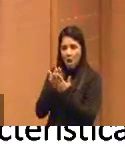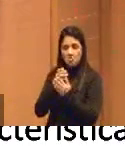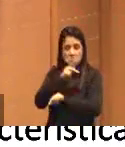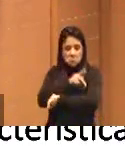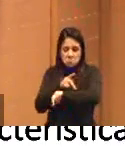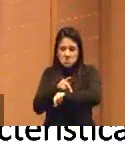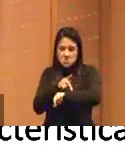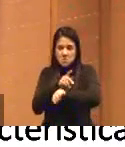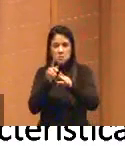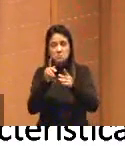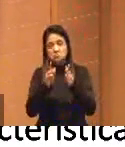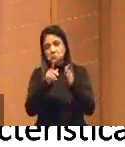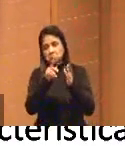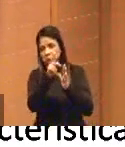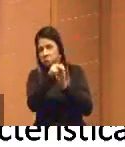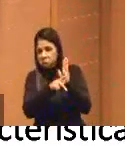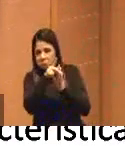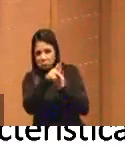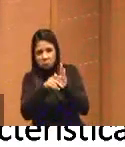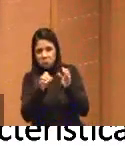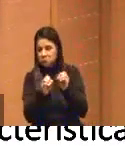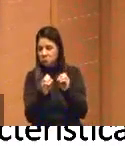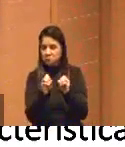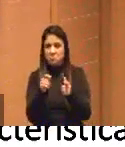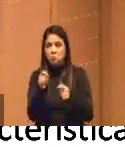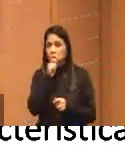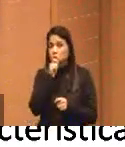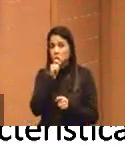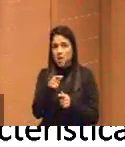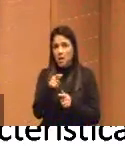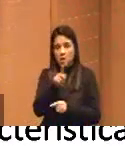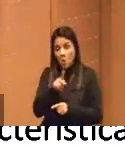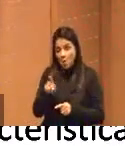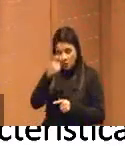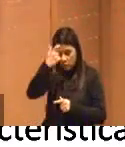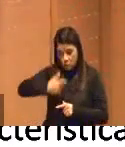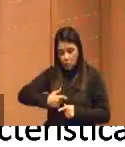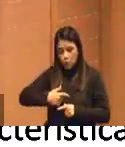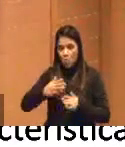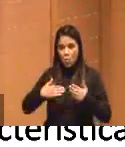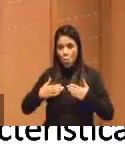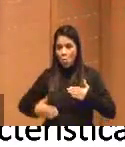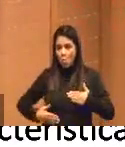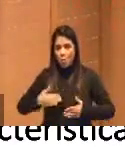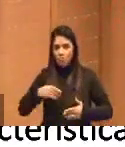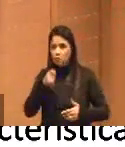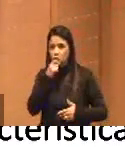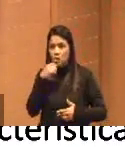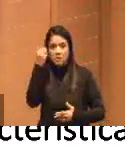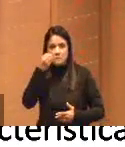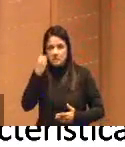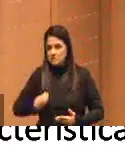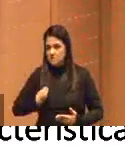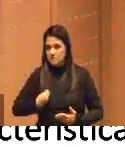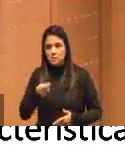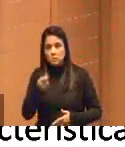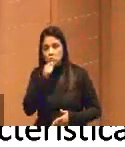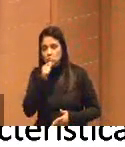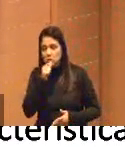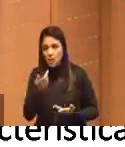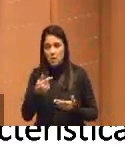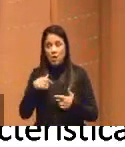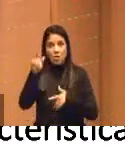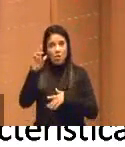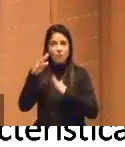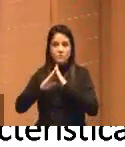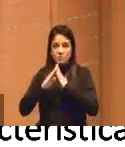pedagógico, não é um professor, uma professora. Ela não tem um corpo, não tem experiência de vida. então fui numa escola dar